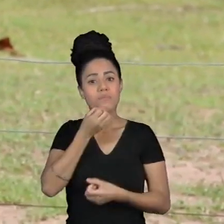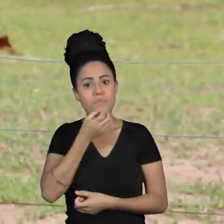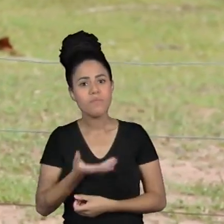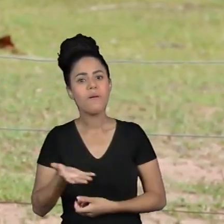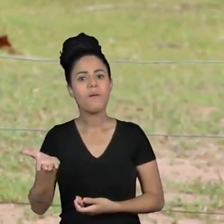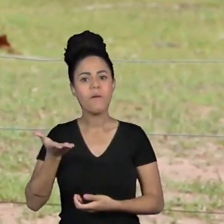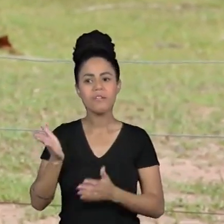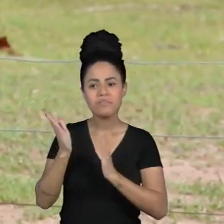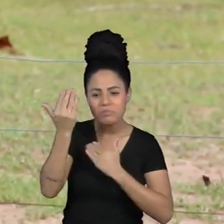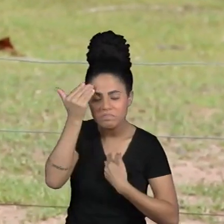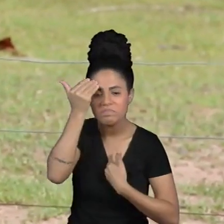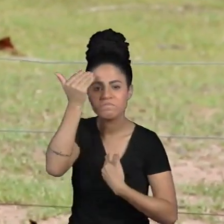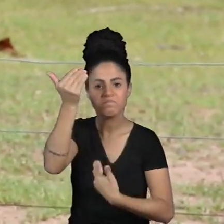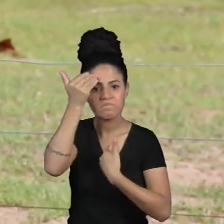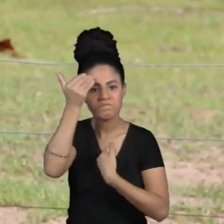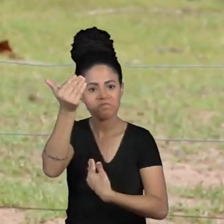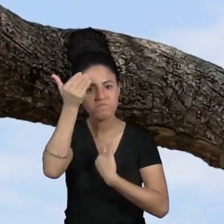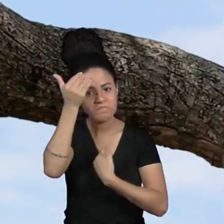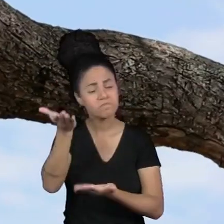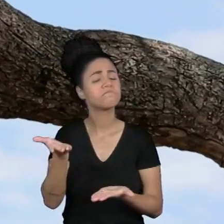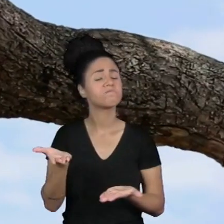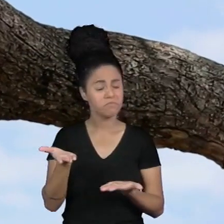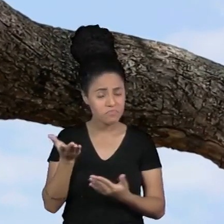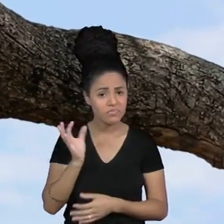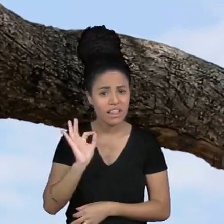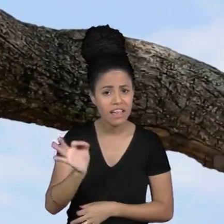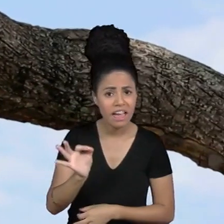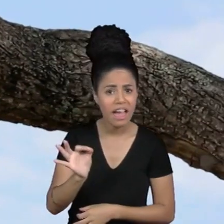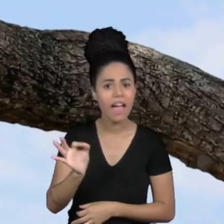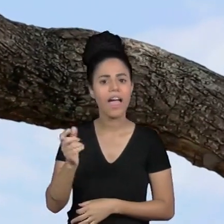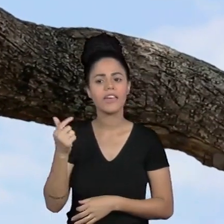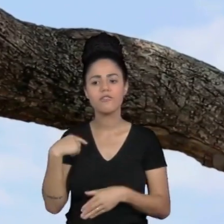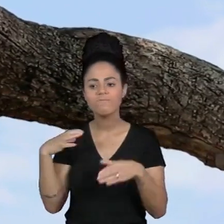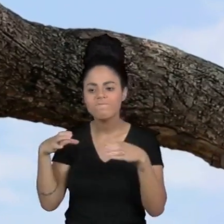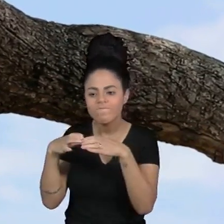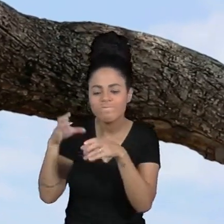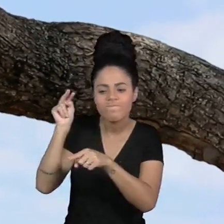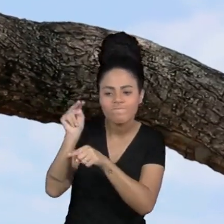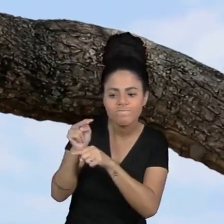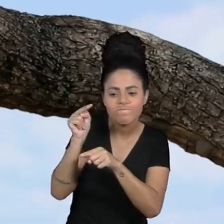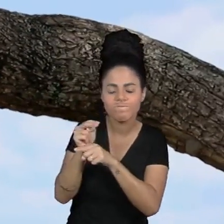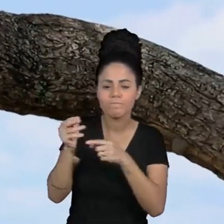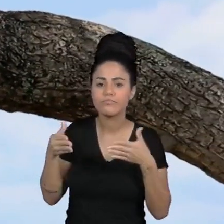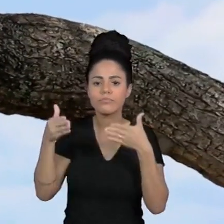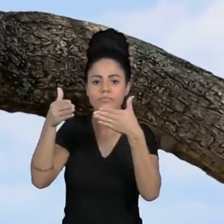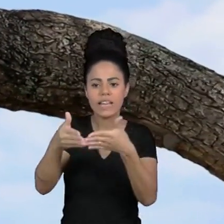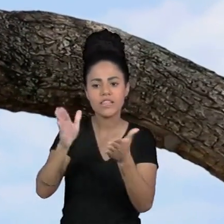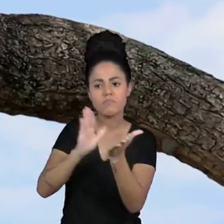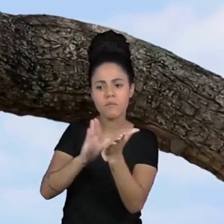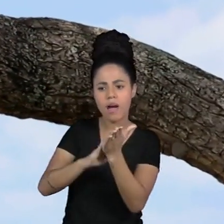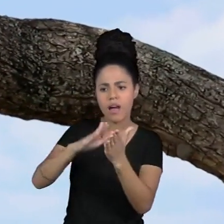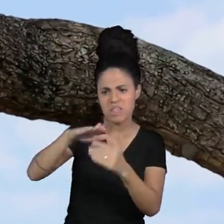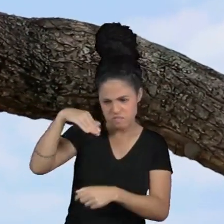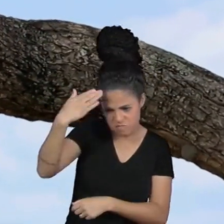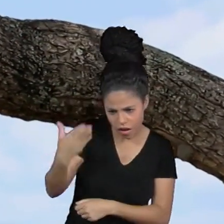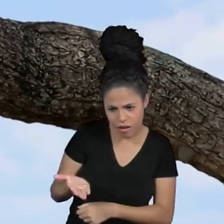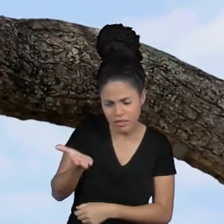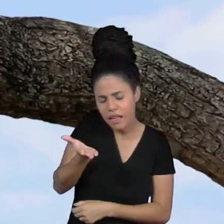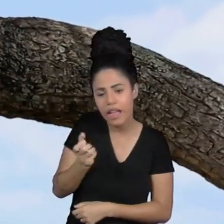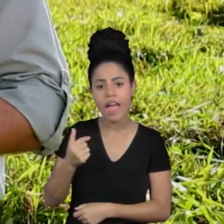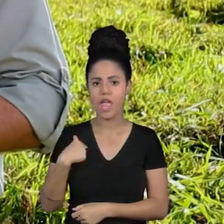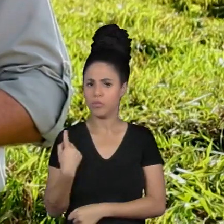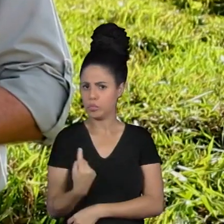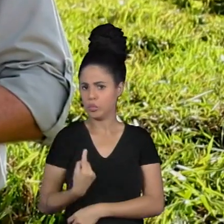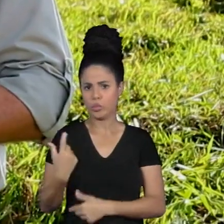embora a gente não trabalhe com isso e por isso porém esses reconhecimentos eles são importantes como eu disse eu não trabalho